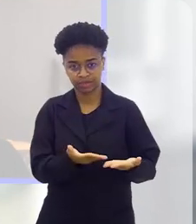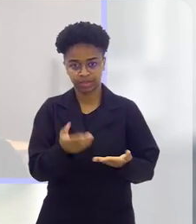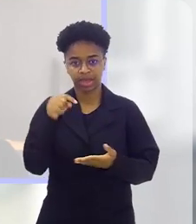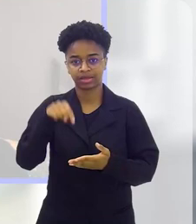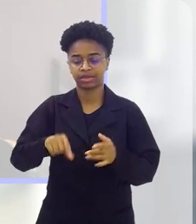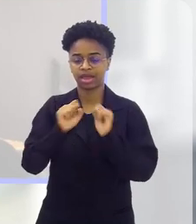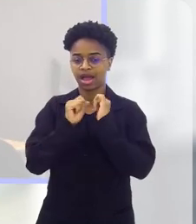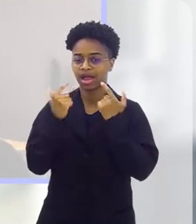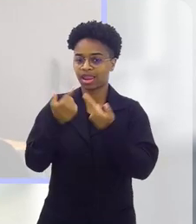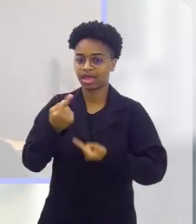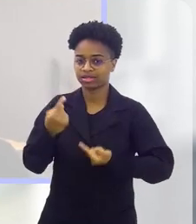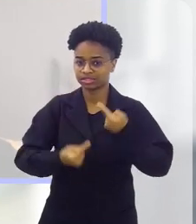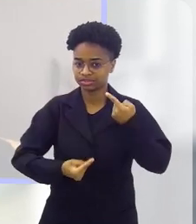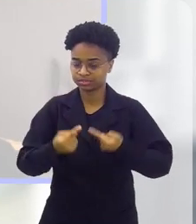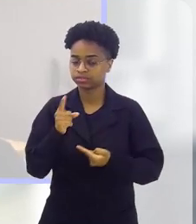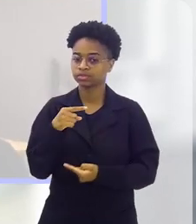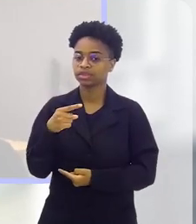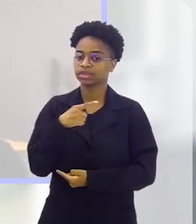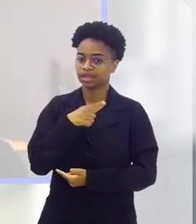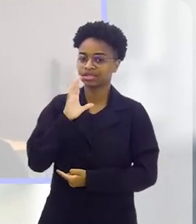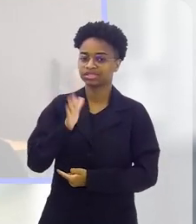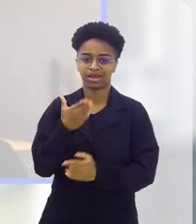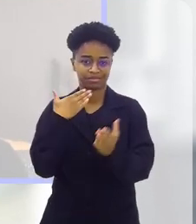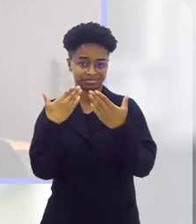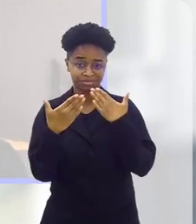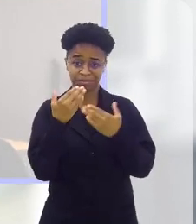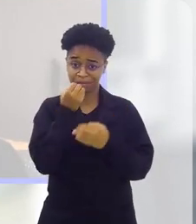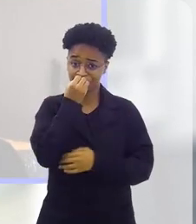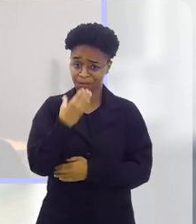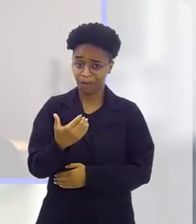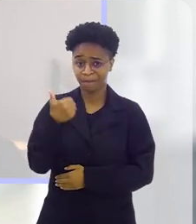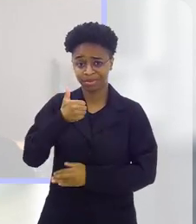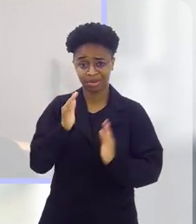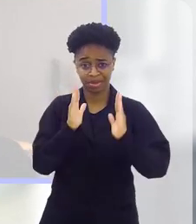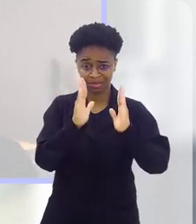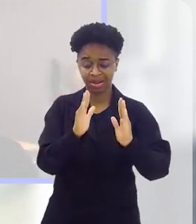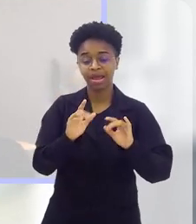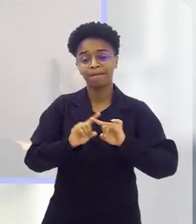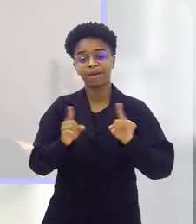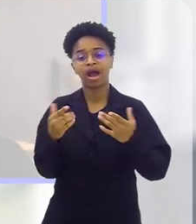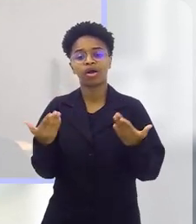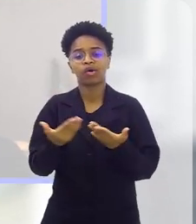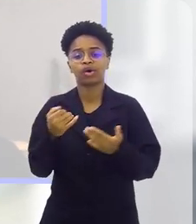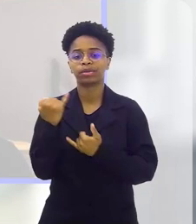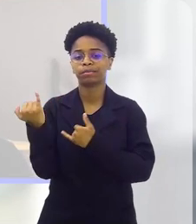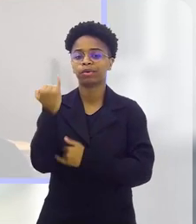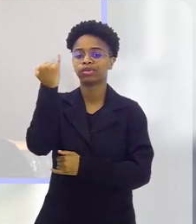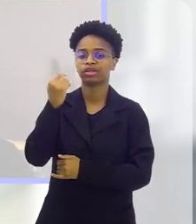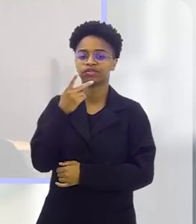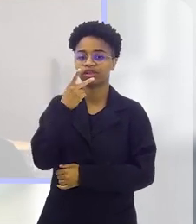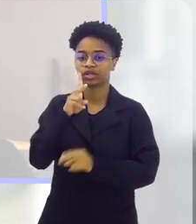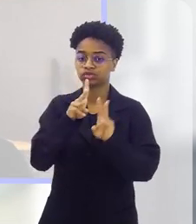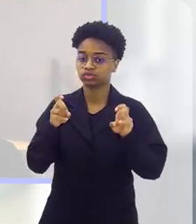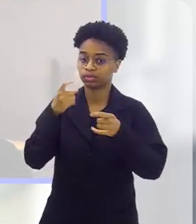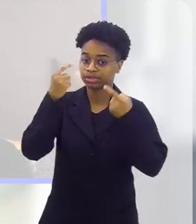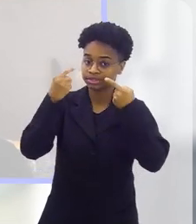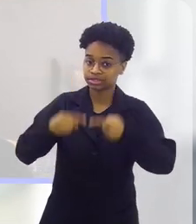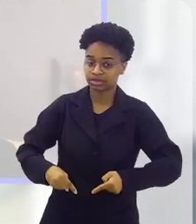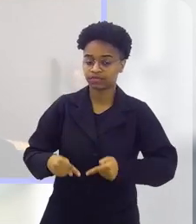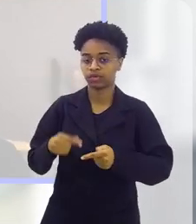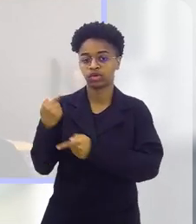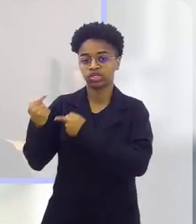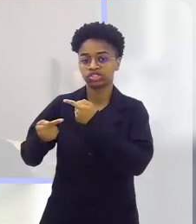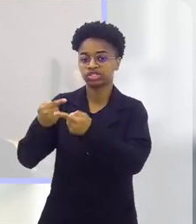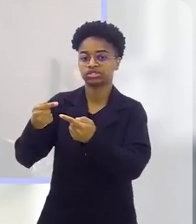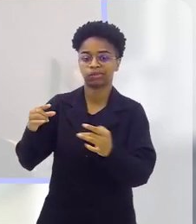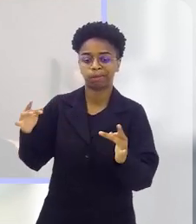sejam muito bem-vindos ao Alerj Debate. A gente já teve um bom papo no primeiro bloco e agora acho que é importante a gente falar desses desafios